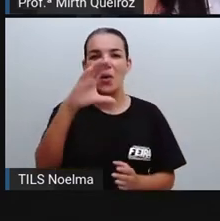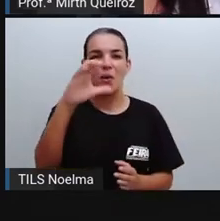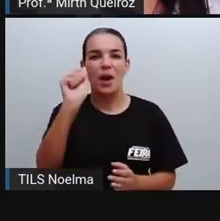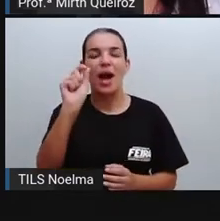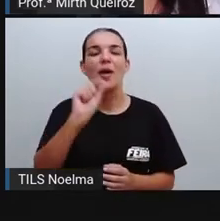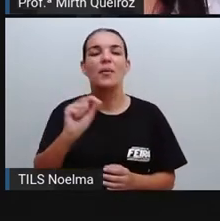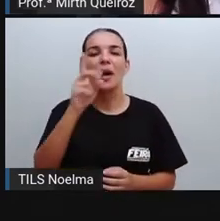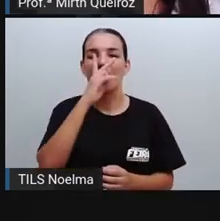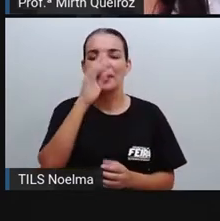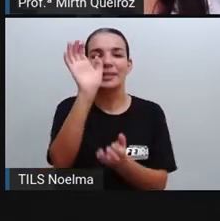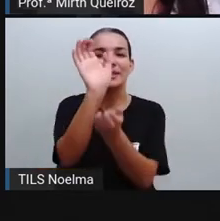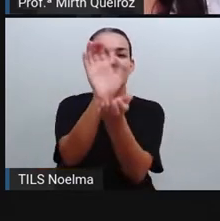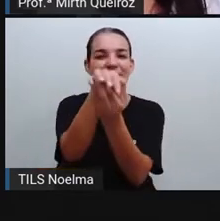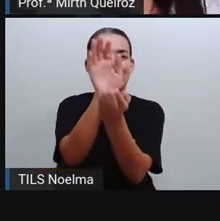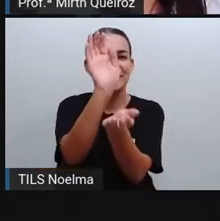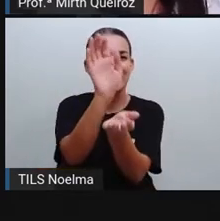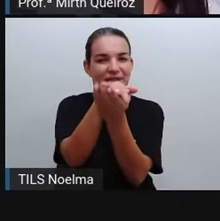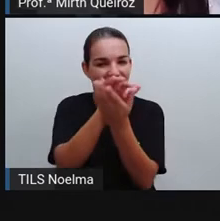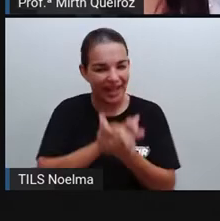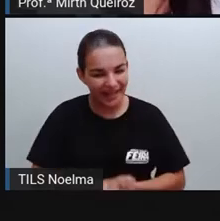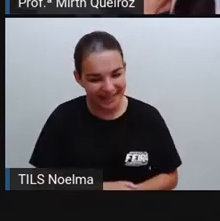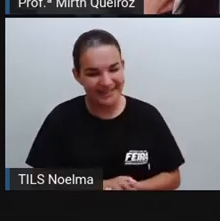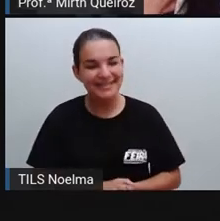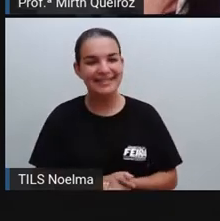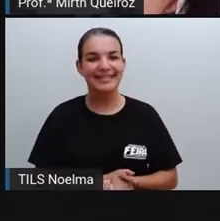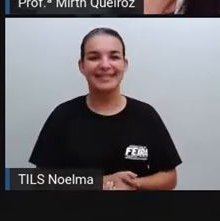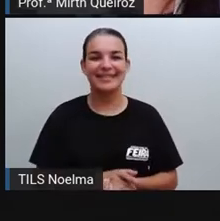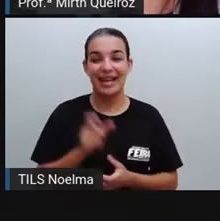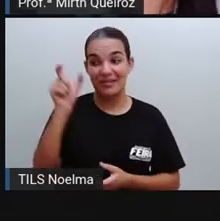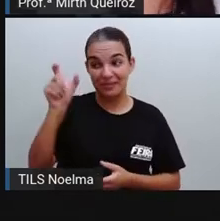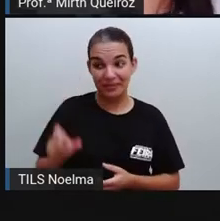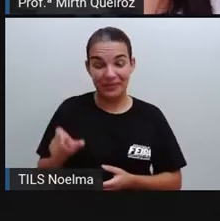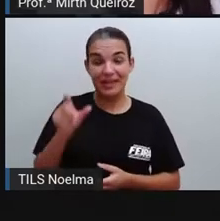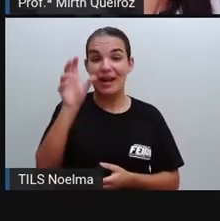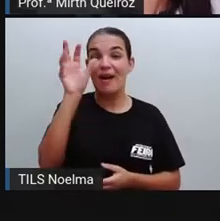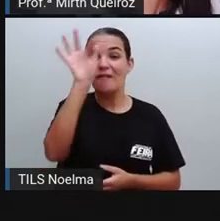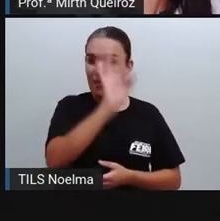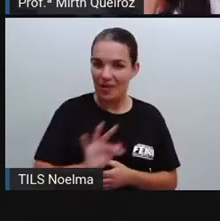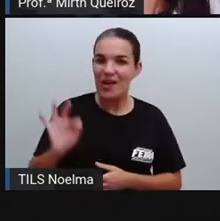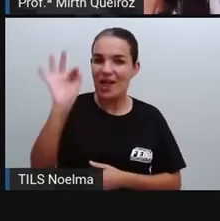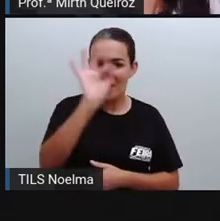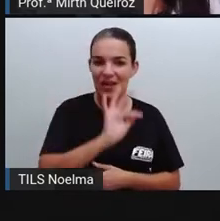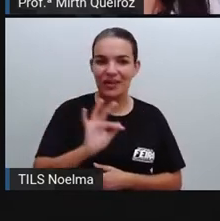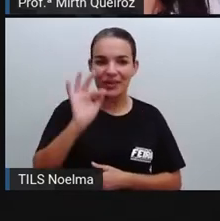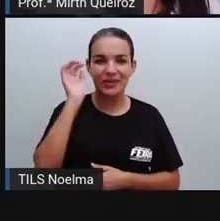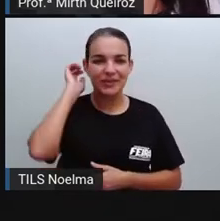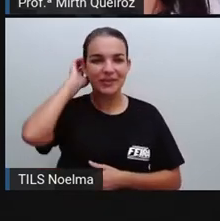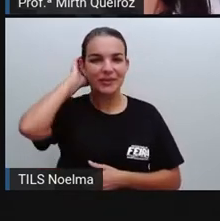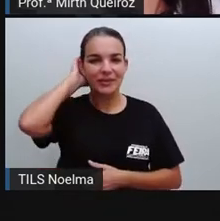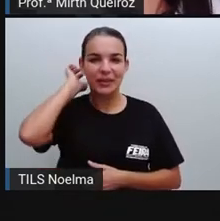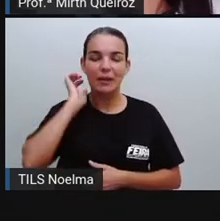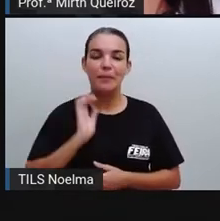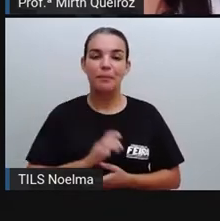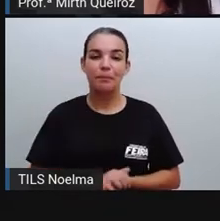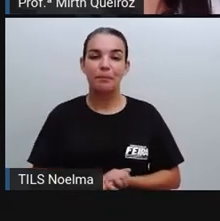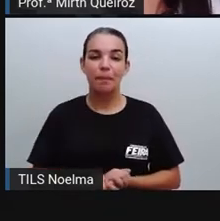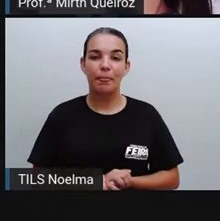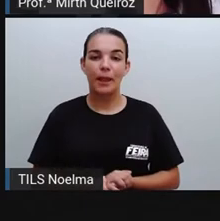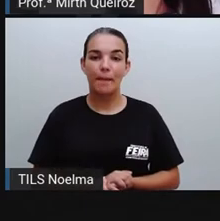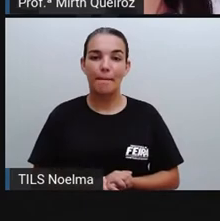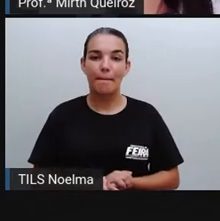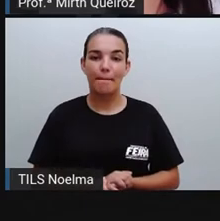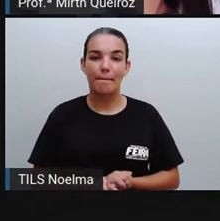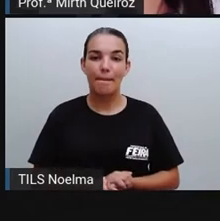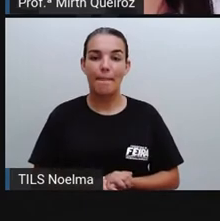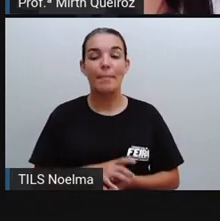Que é um tipo aí de personagem folclórico, né? Pode também ter algumas